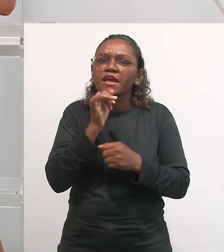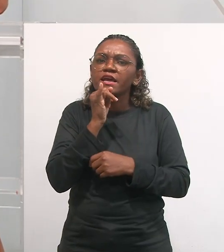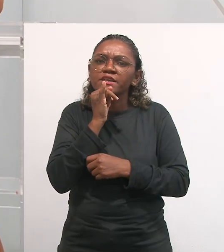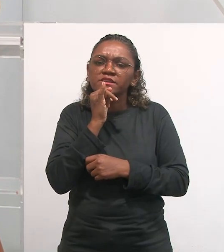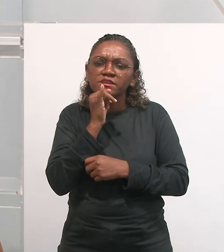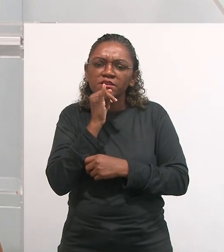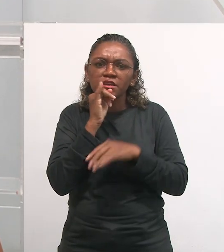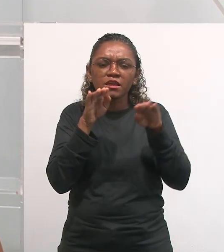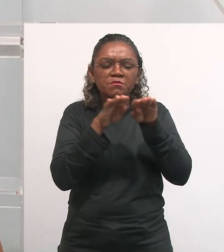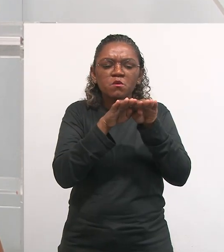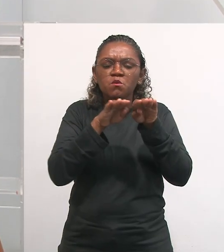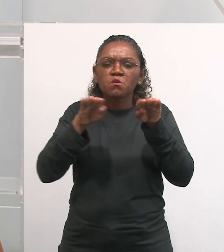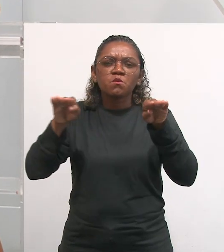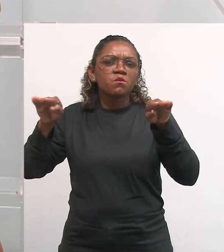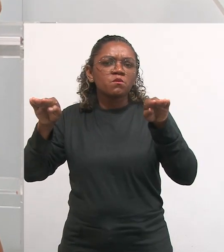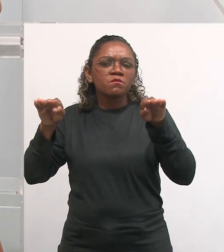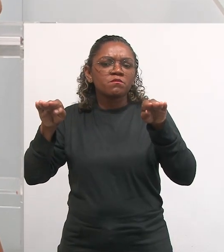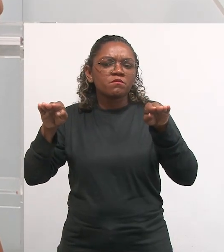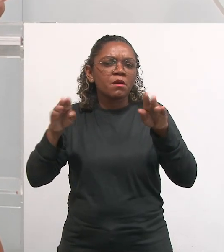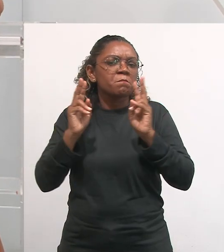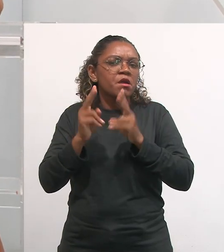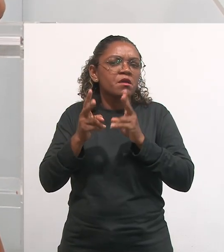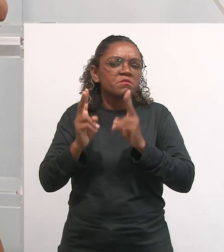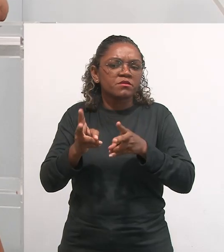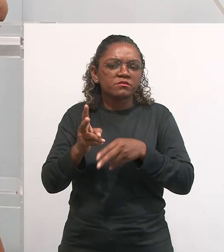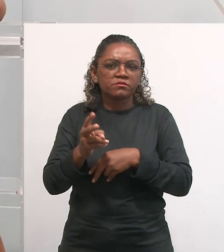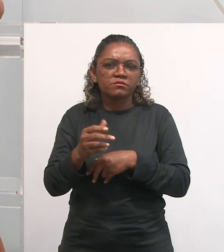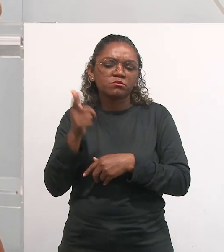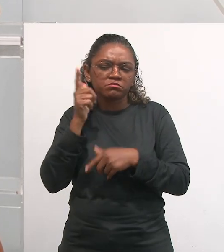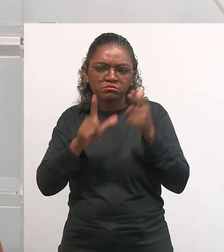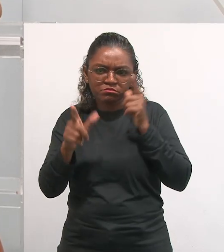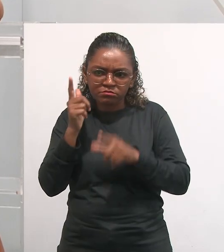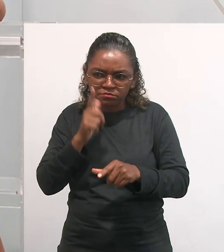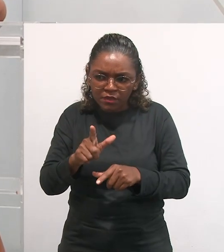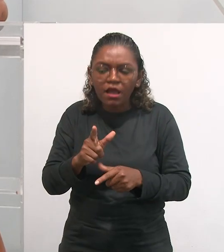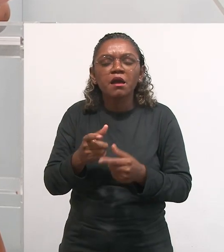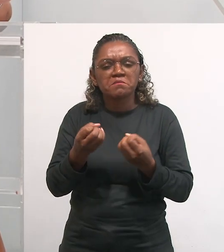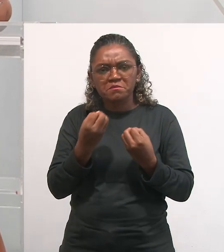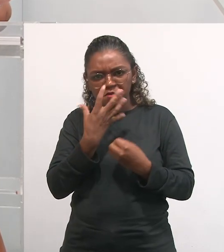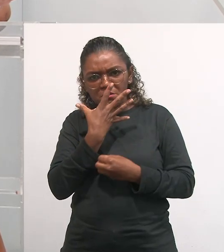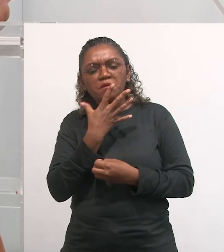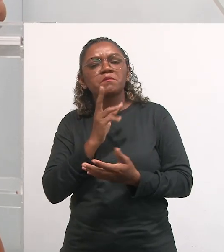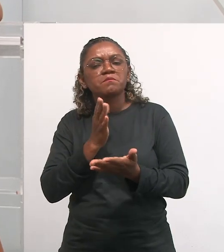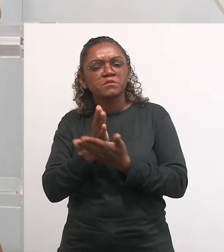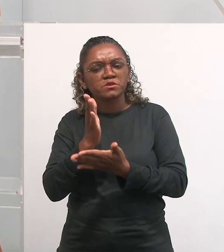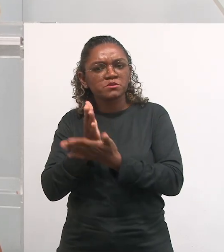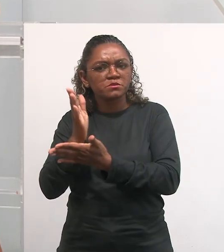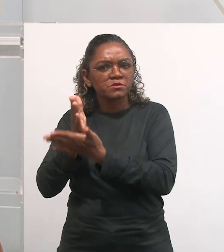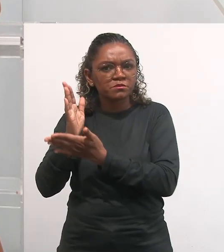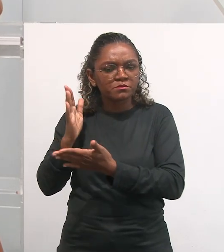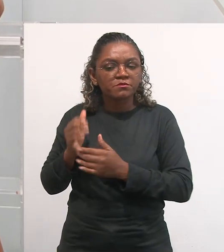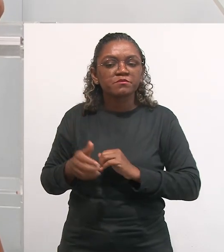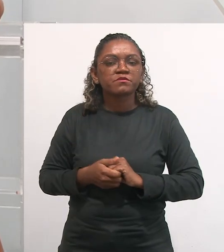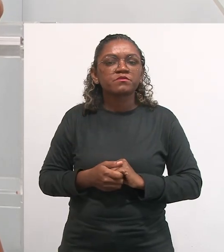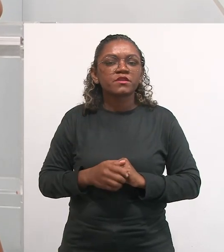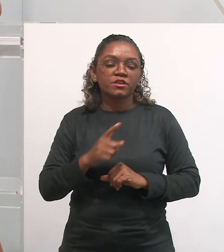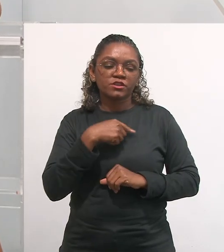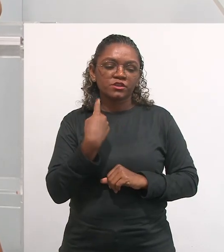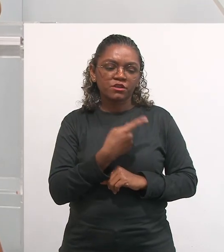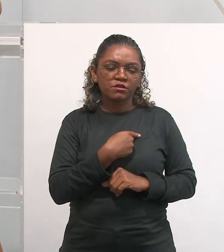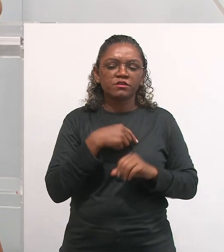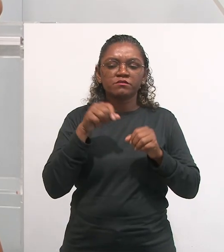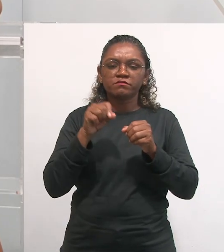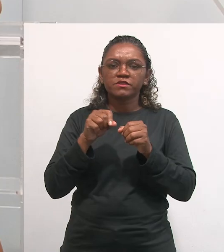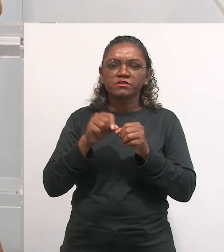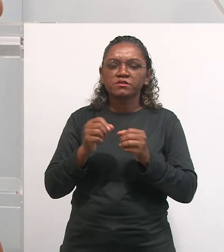Ou seja, eu vou manter o status quo e quem consegue, consegue porque é muito bom e é para eles que a gente tem que